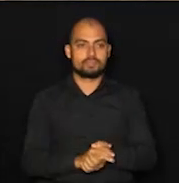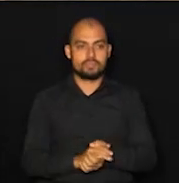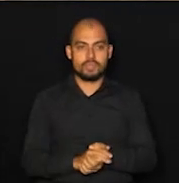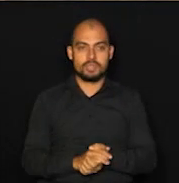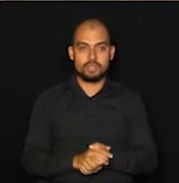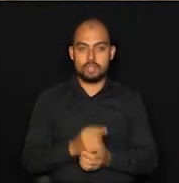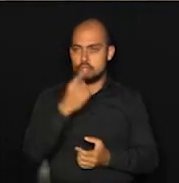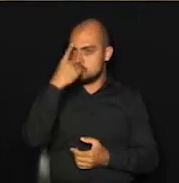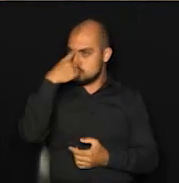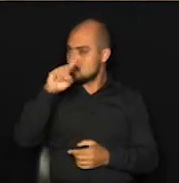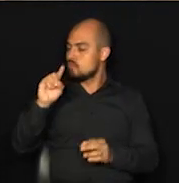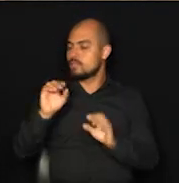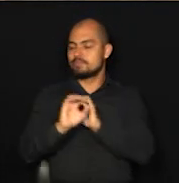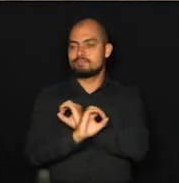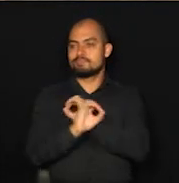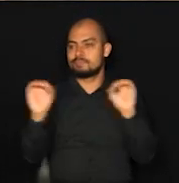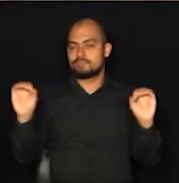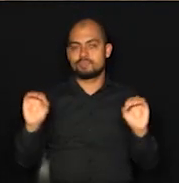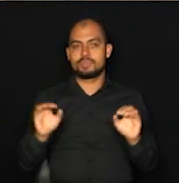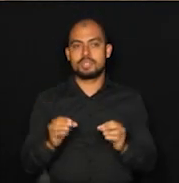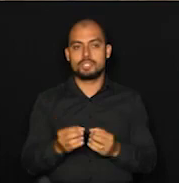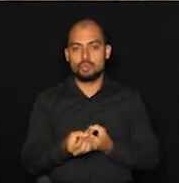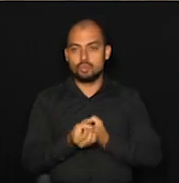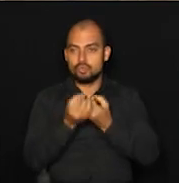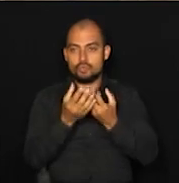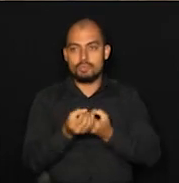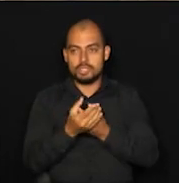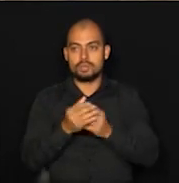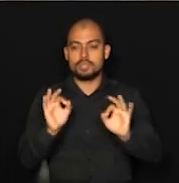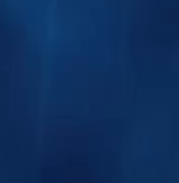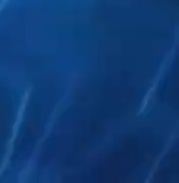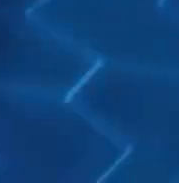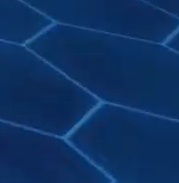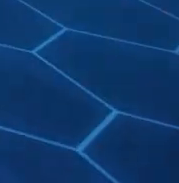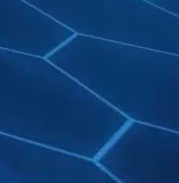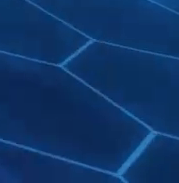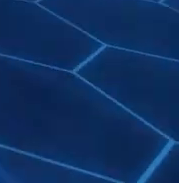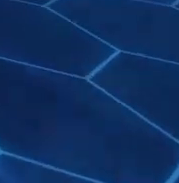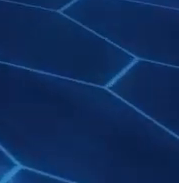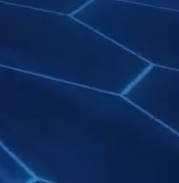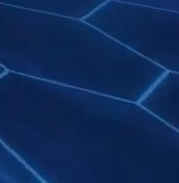dúvidas, notícias da Metrópole de forma completa. Muito obrigado, Mina Abril.